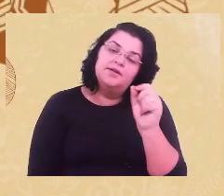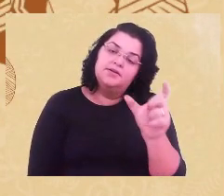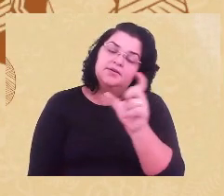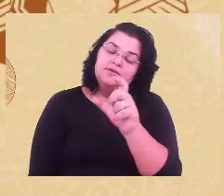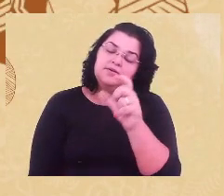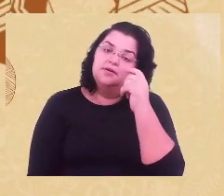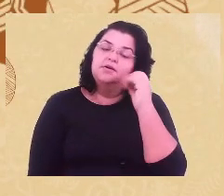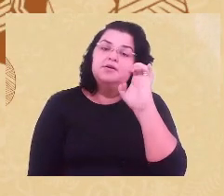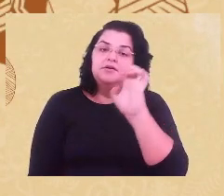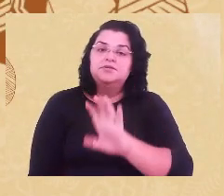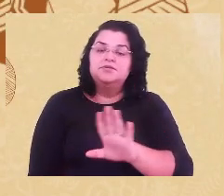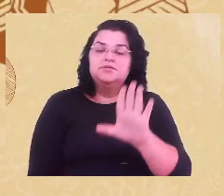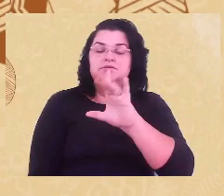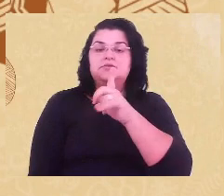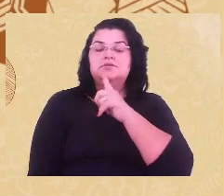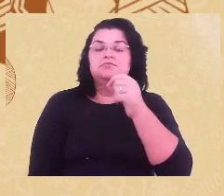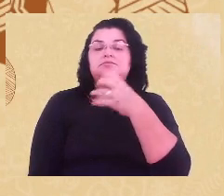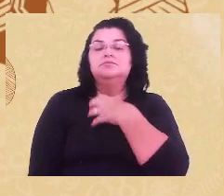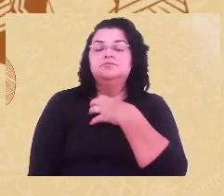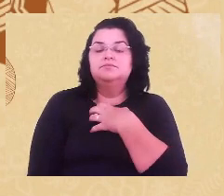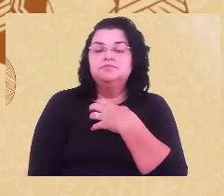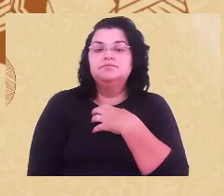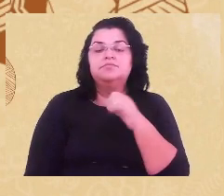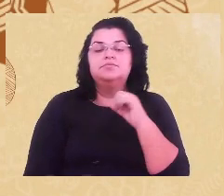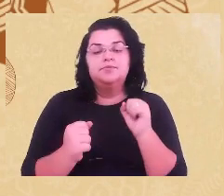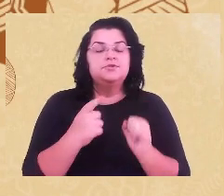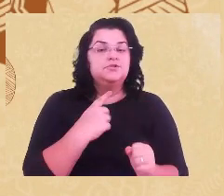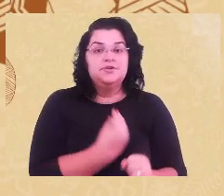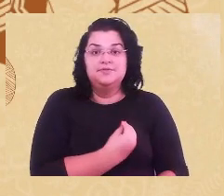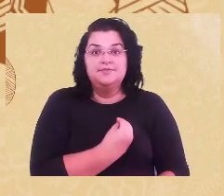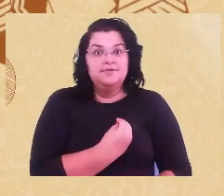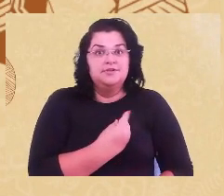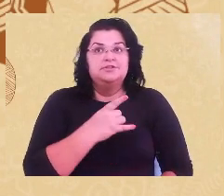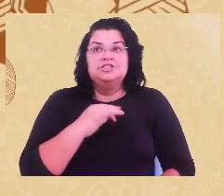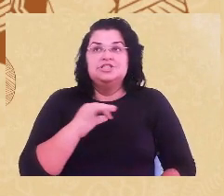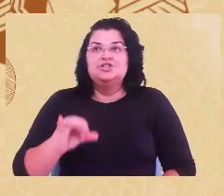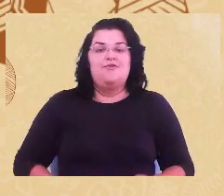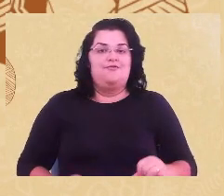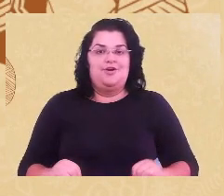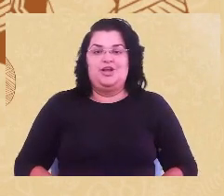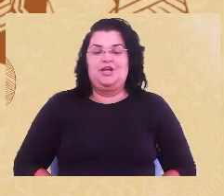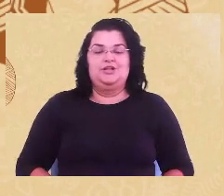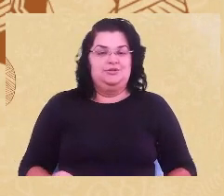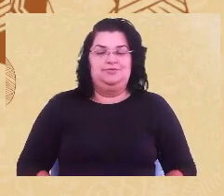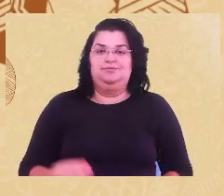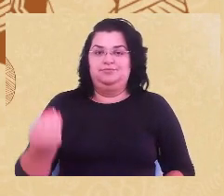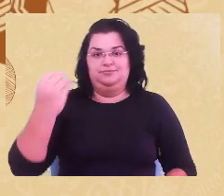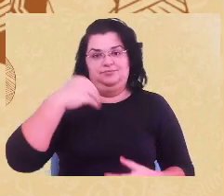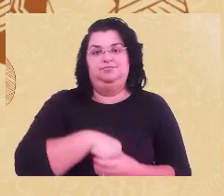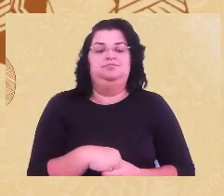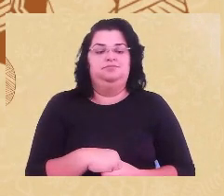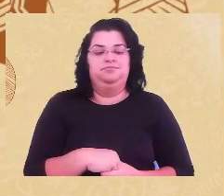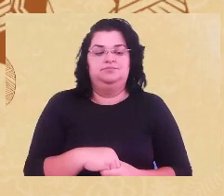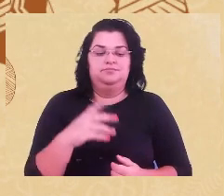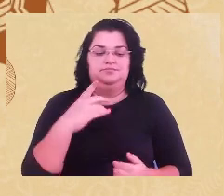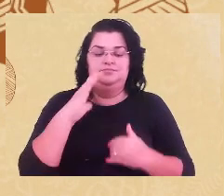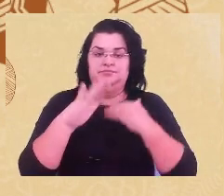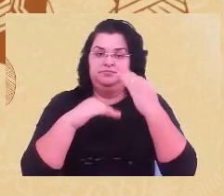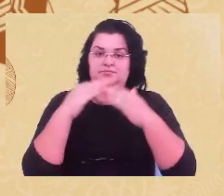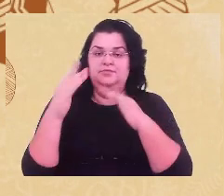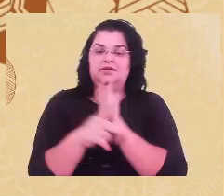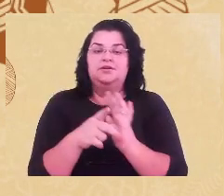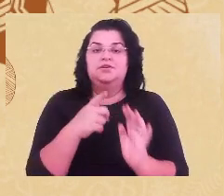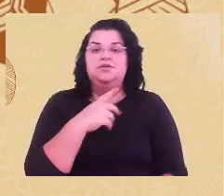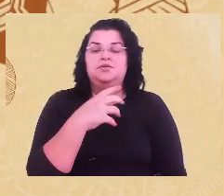aqueles e aquelas que podem viver atormentados em seu sofrimento, produzido pelas condições